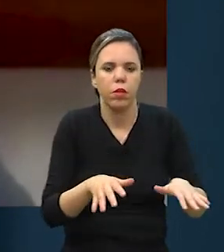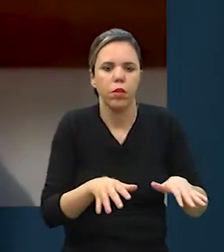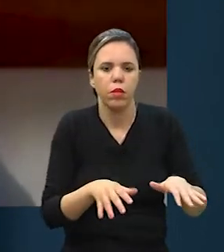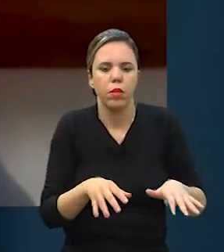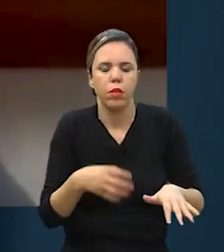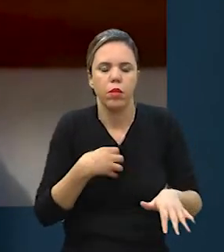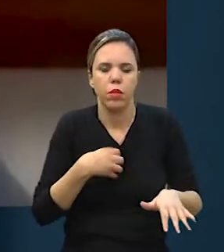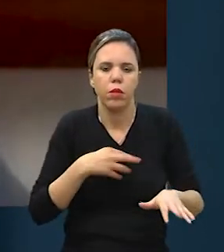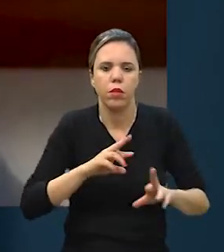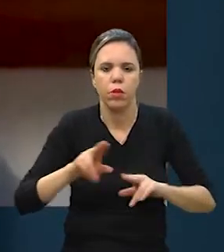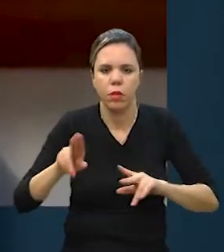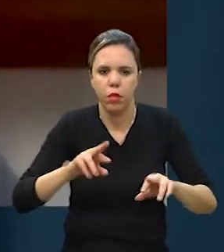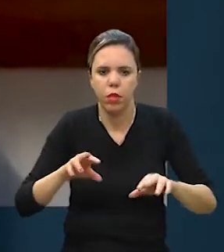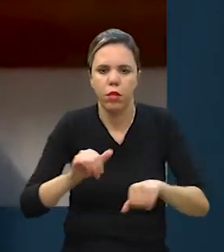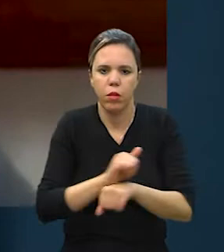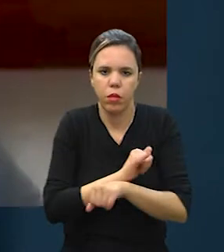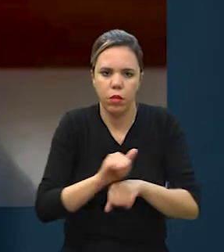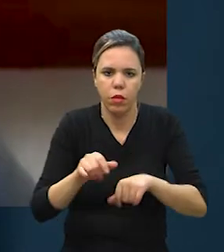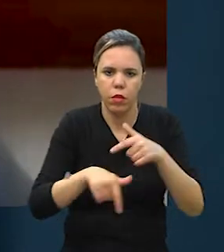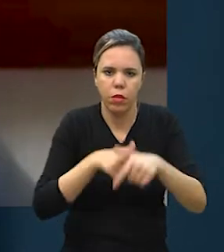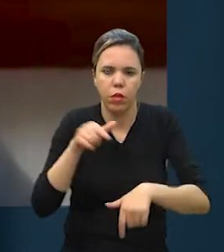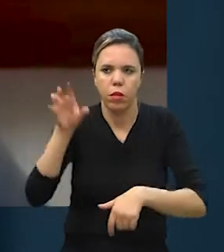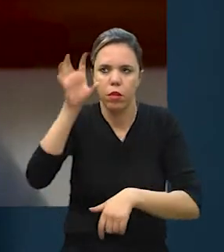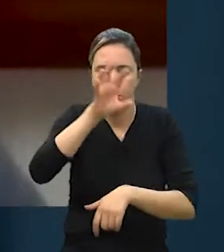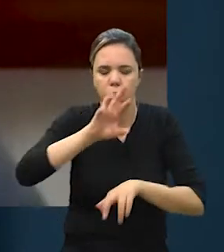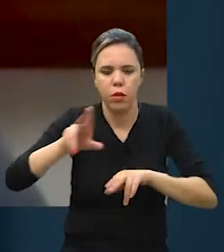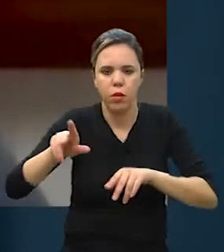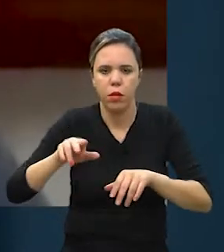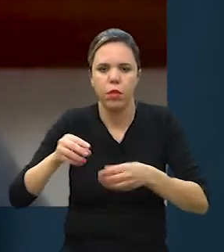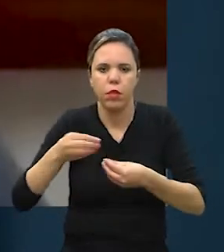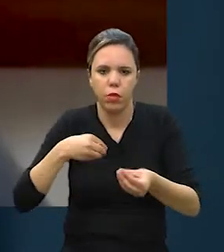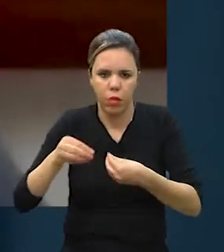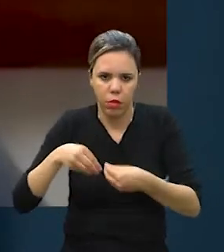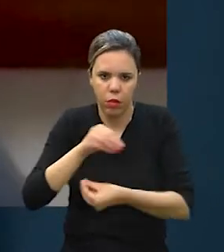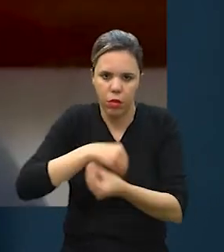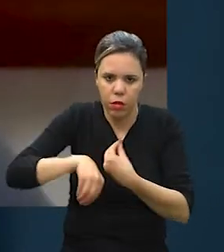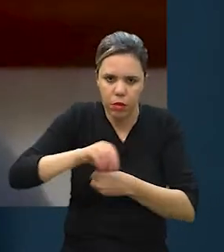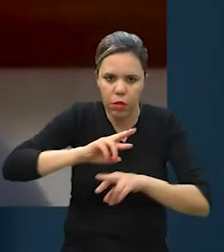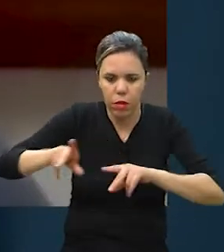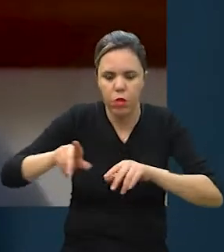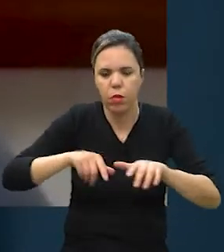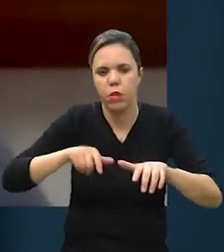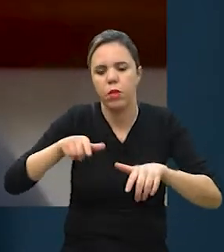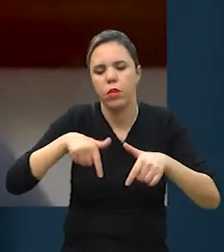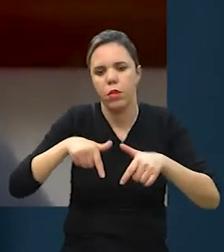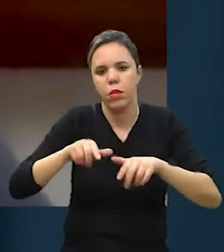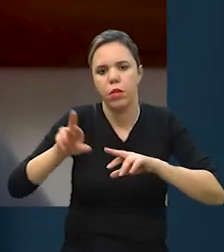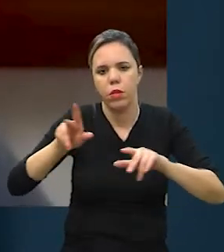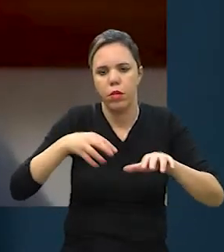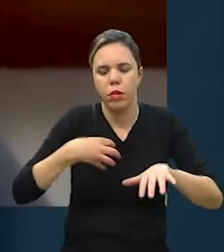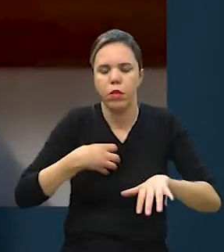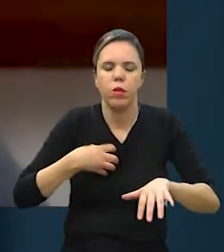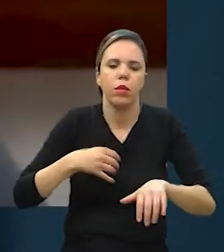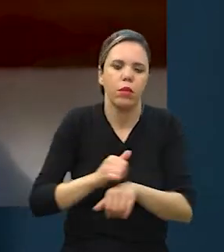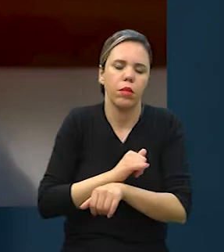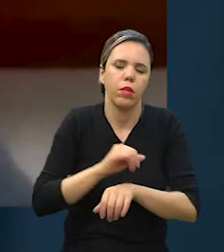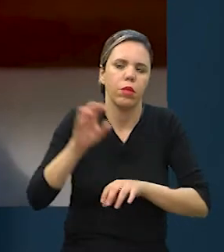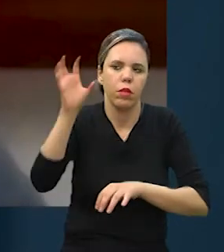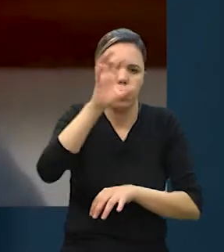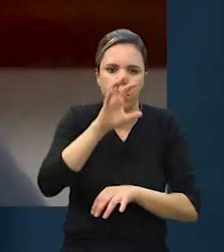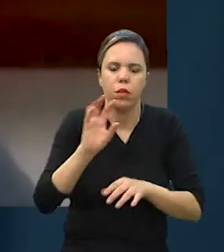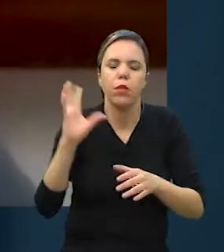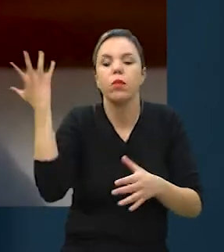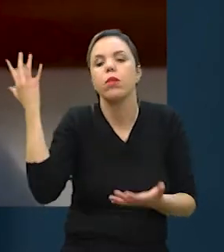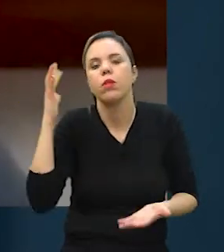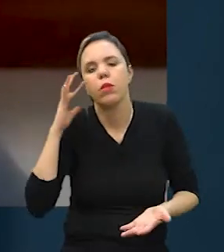Então, essa seria a maior diferença que nós temos hoje, essa flexibilidade de, claro, entender o que aconteceu